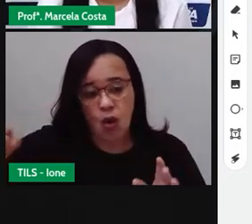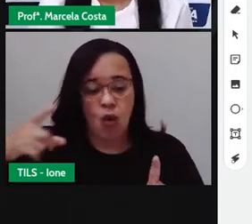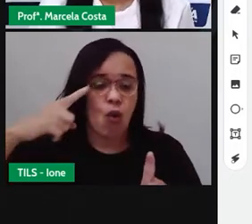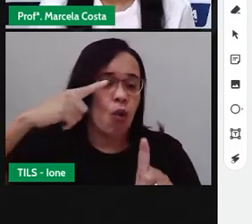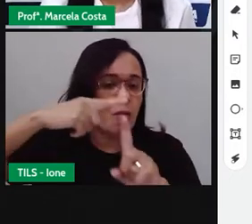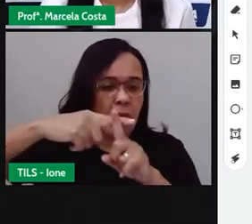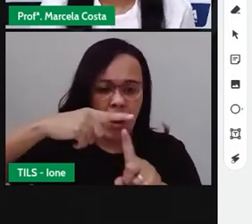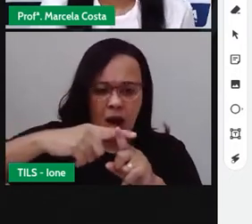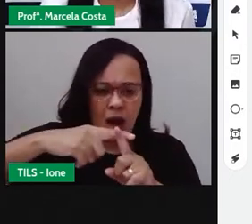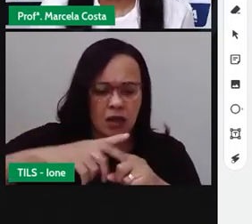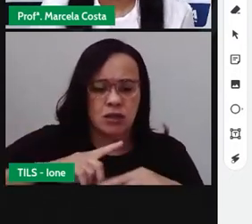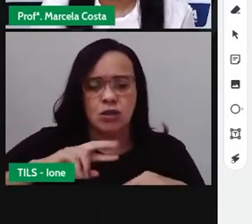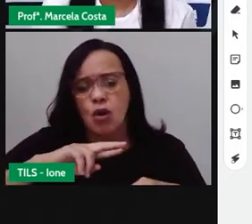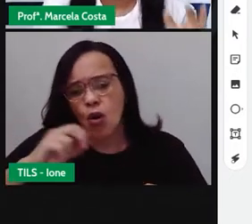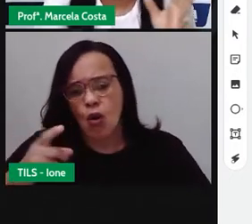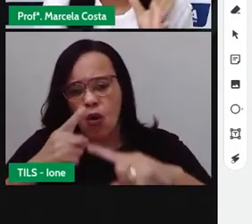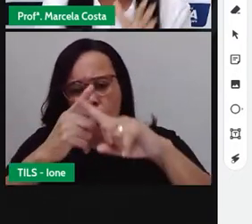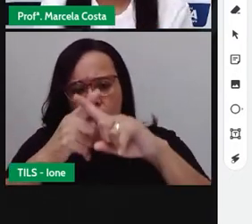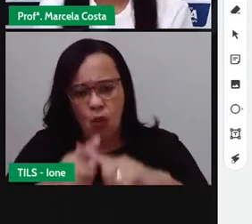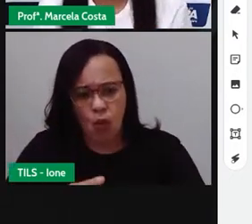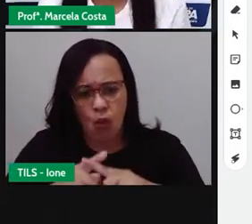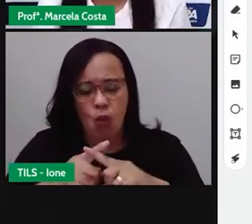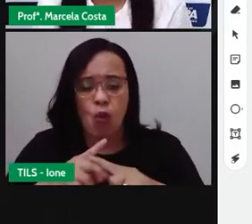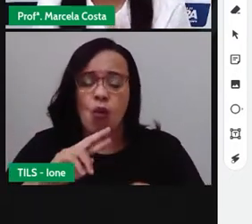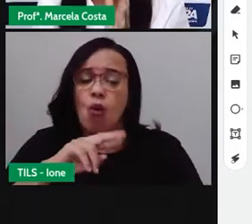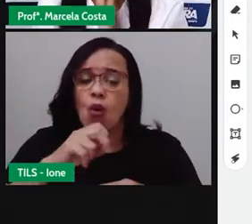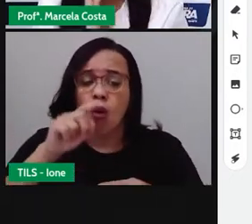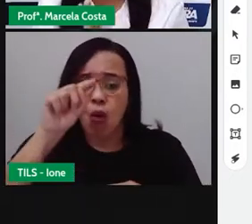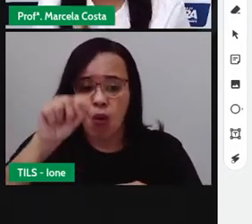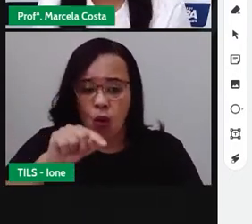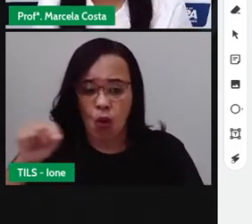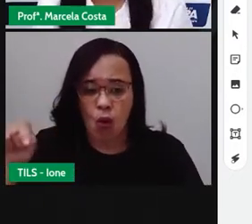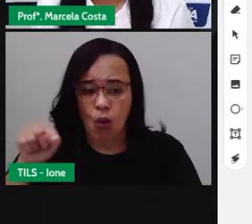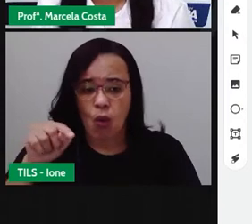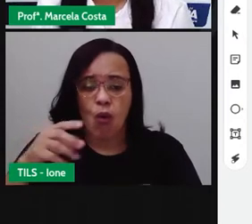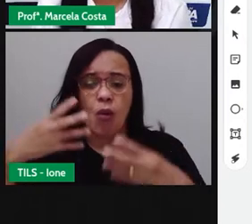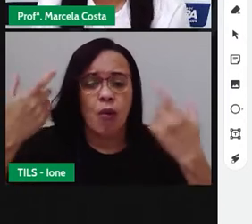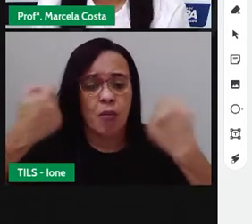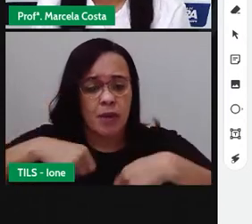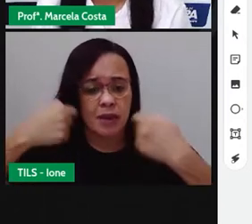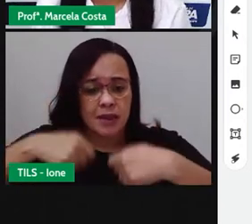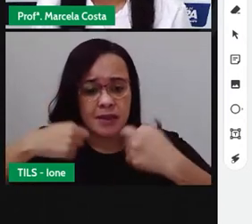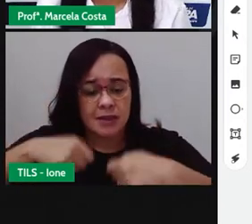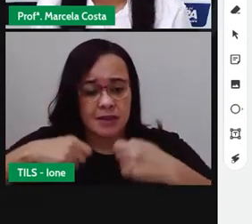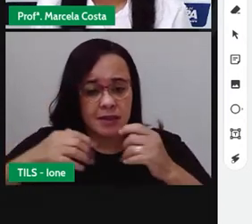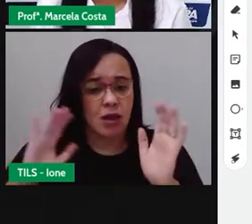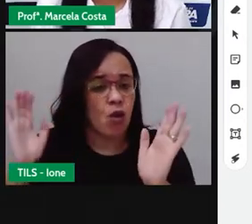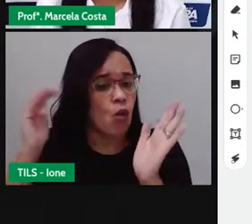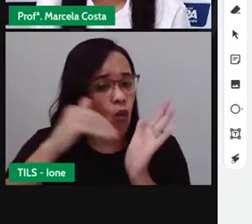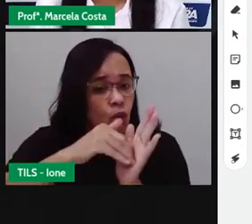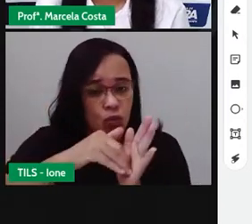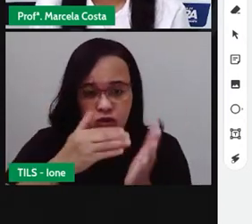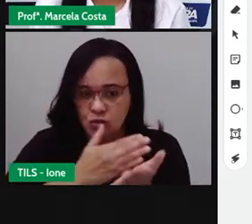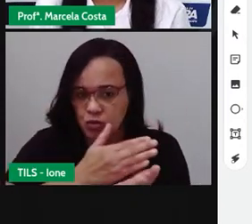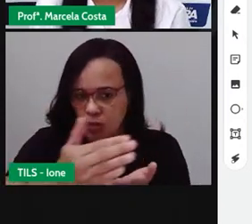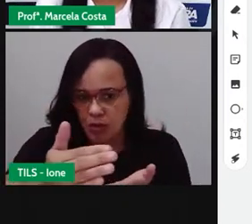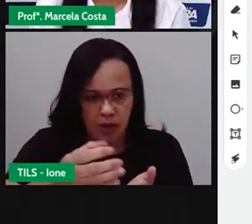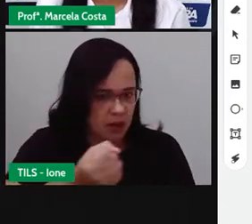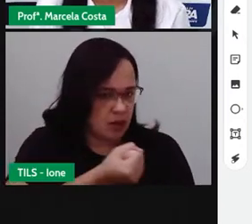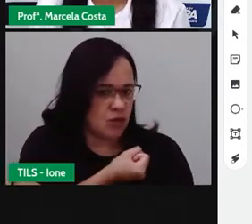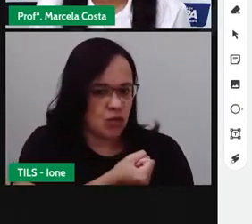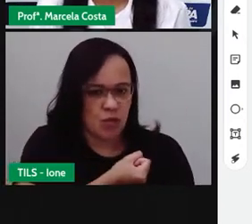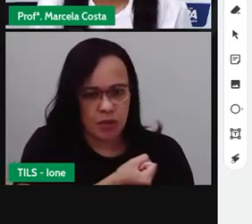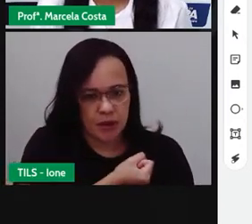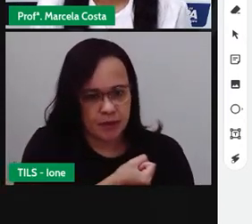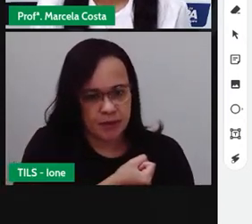operação matemática, a gente vai começar sempre pelo final dos números, sempre pela